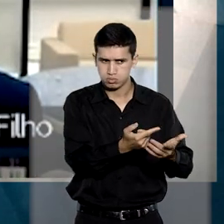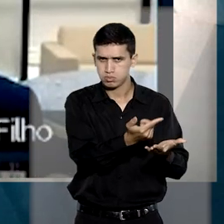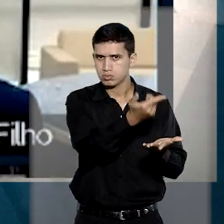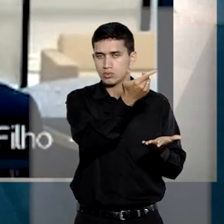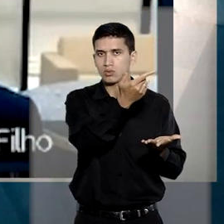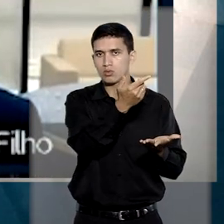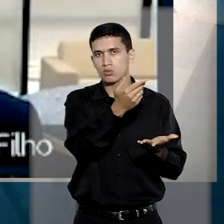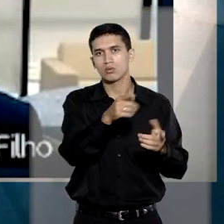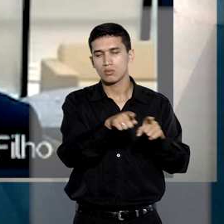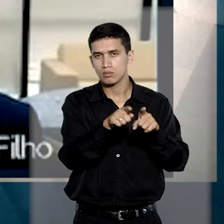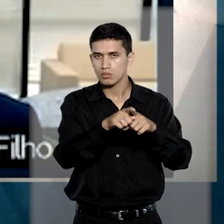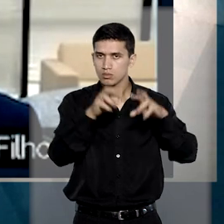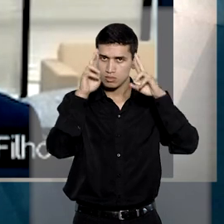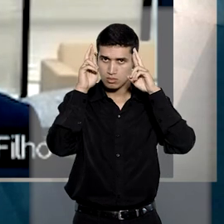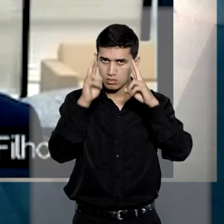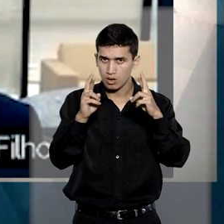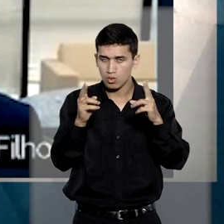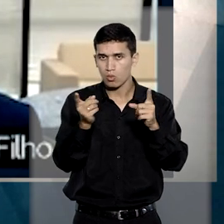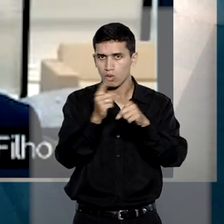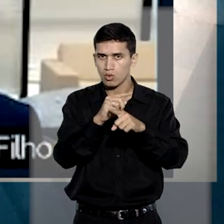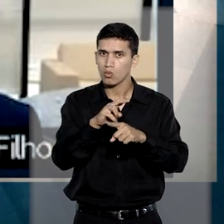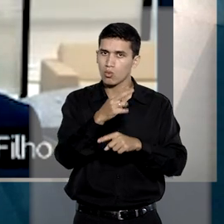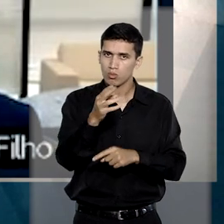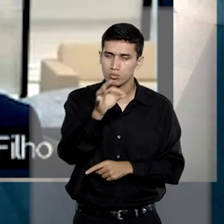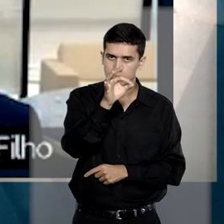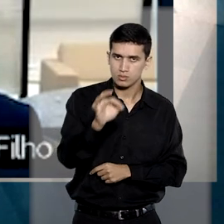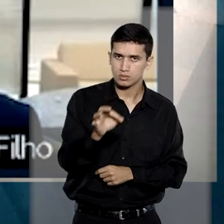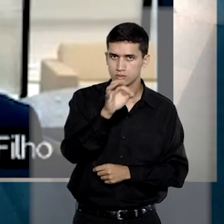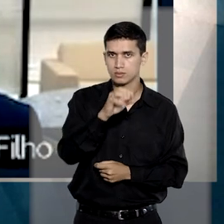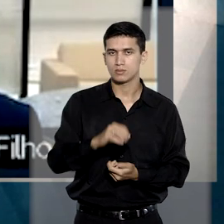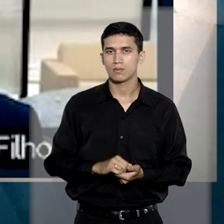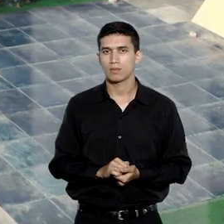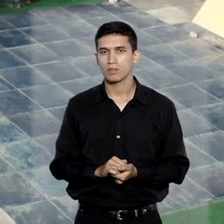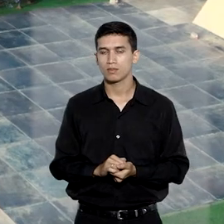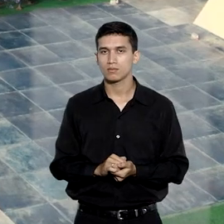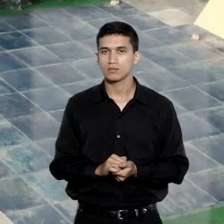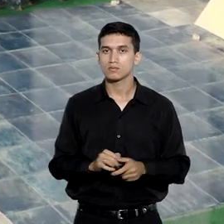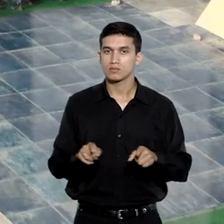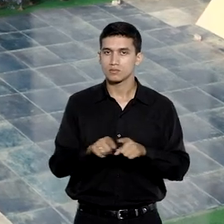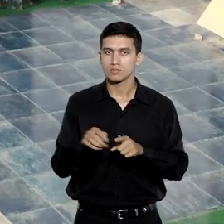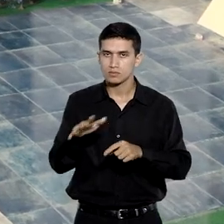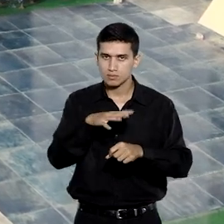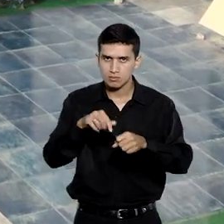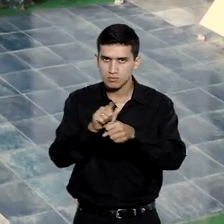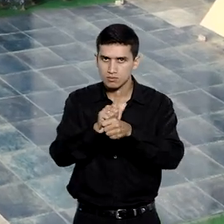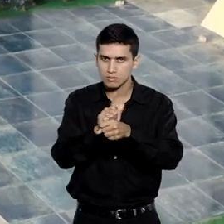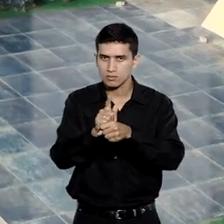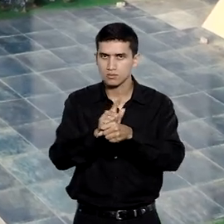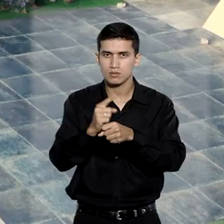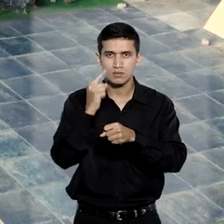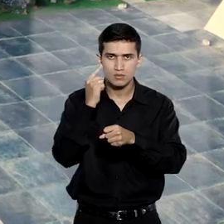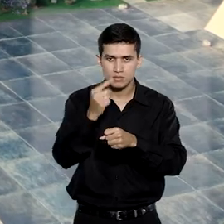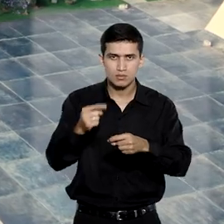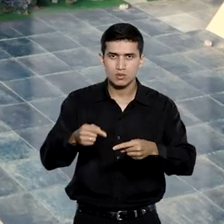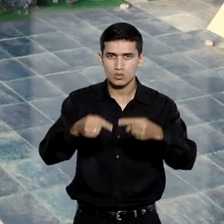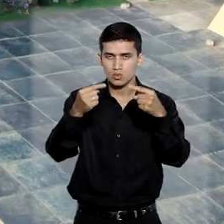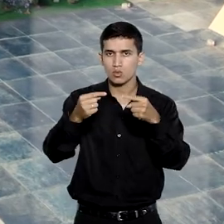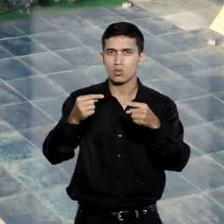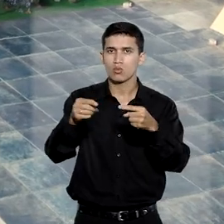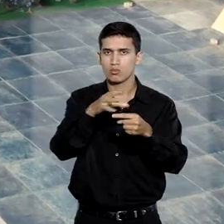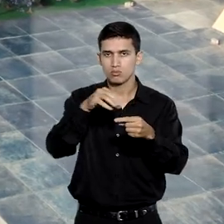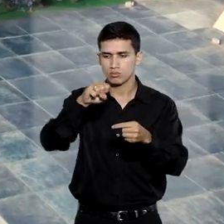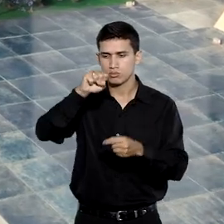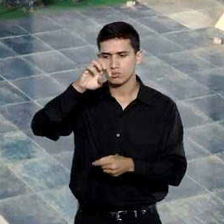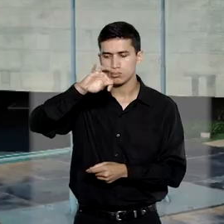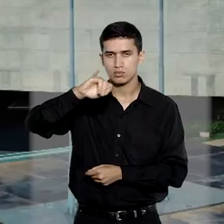e desde que respeitados o contraditório e a proporcionalidade. Segundo a Comissão Gestora de Precedentes e de Ações Coletivas